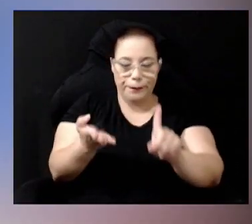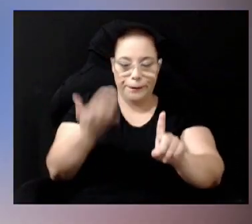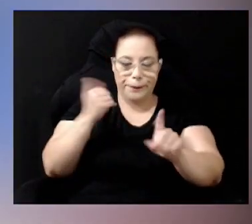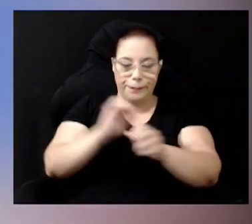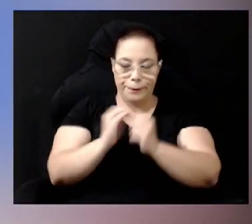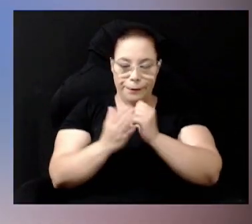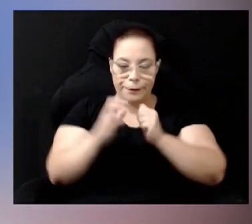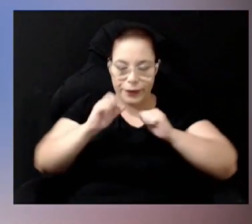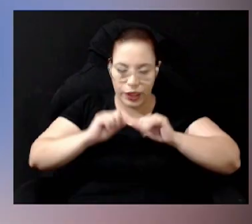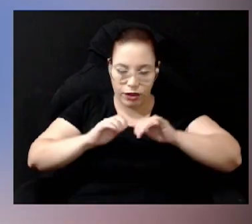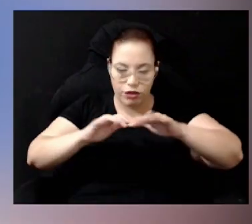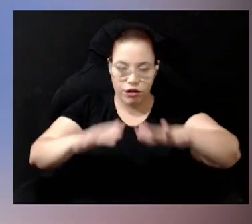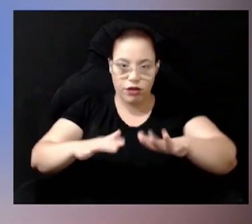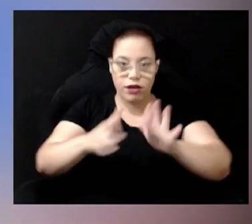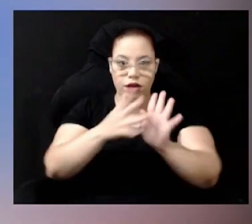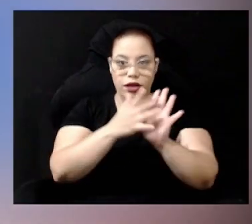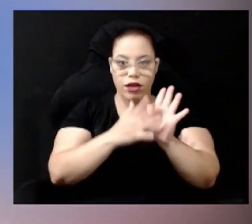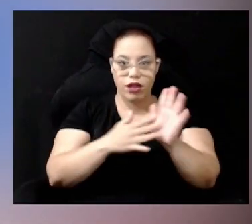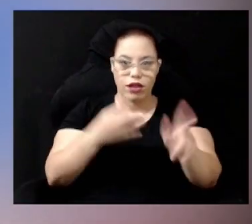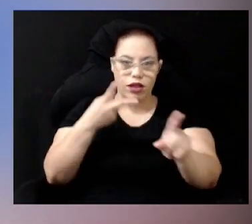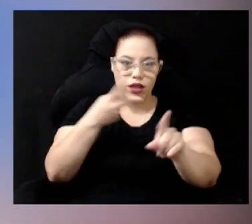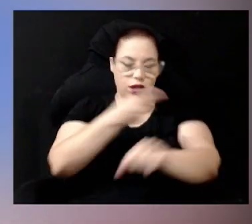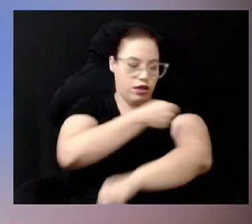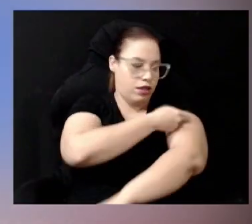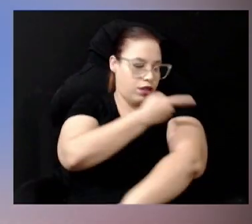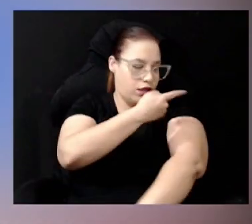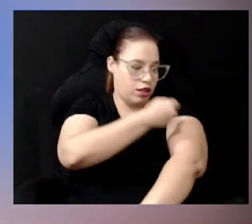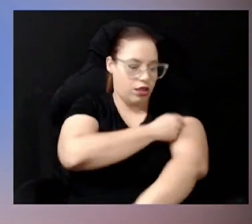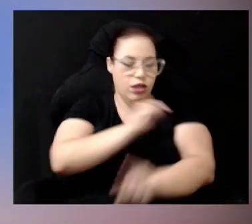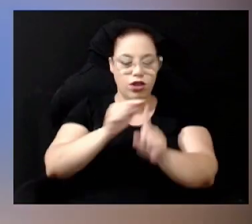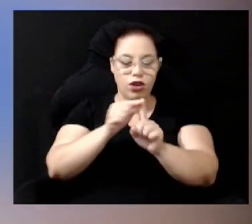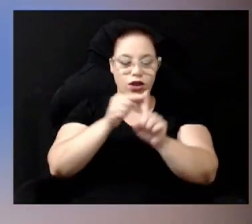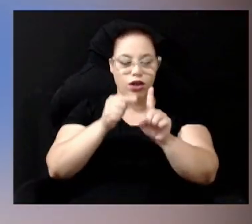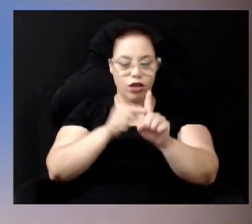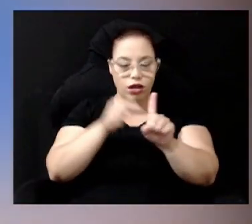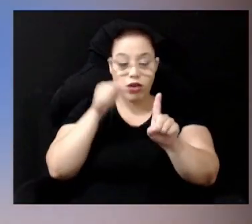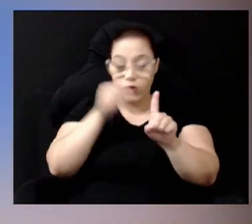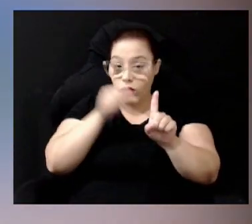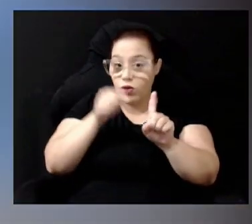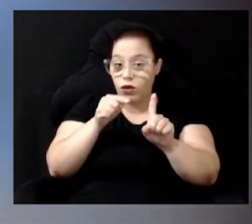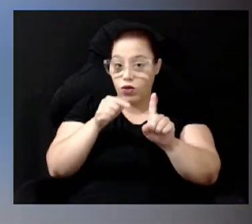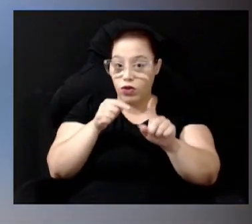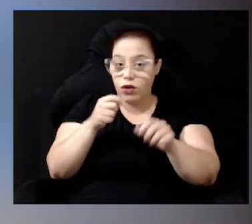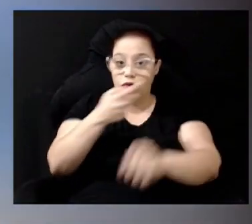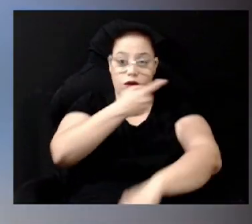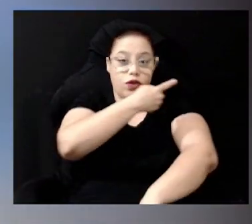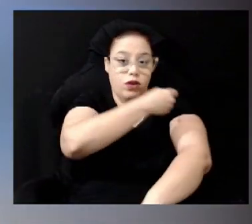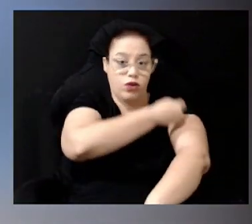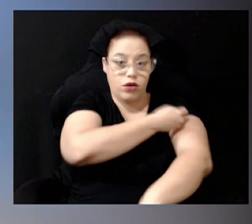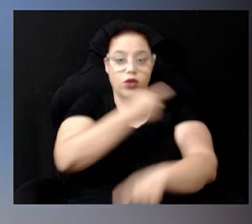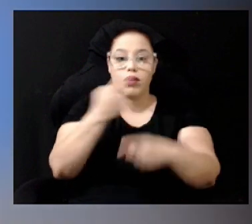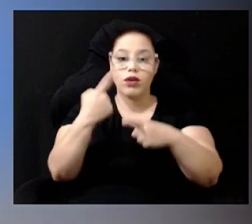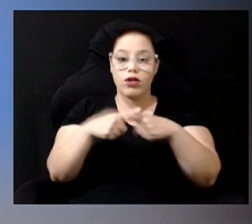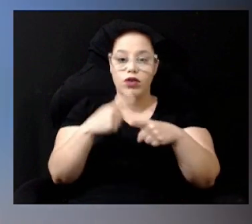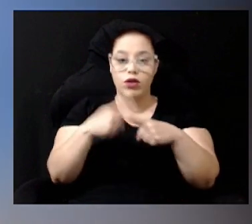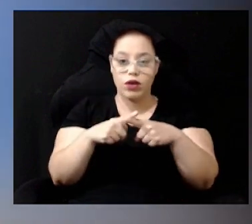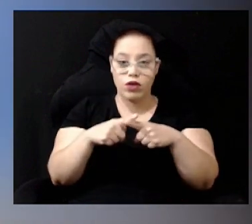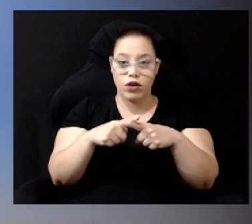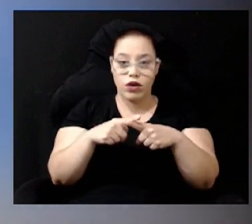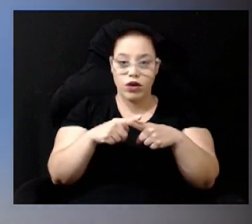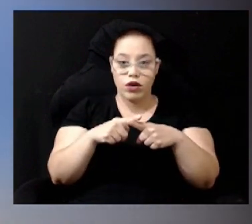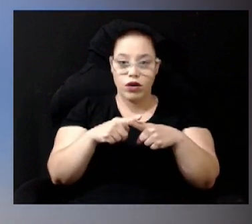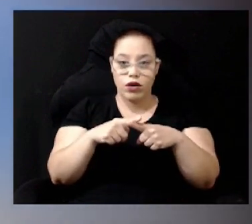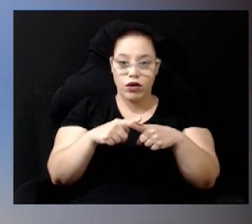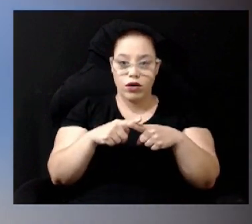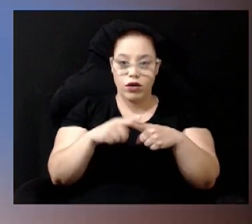incorporada a vacinação de gestantes porque quando você vacina a gestante a gestante vai produzir anticorpo